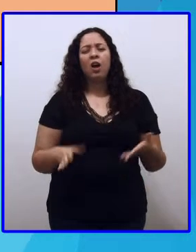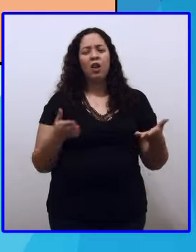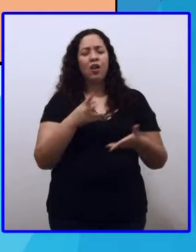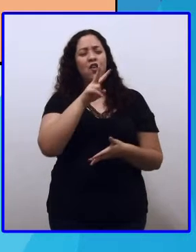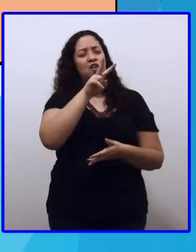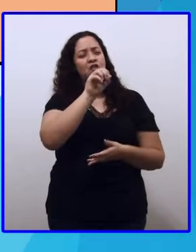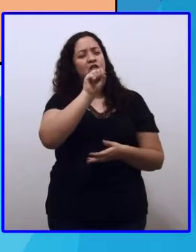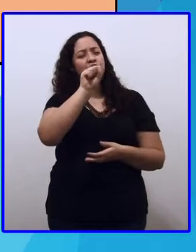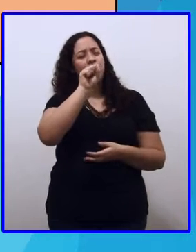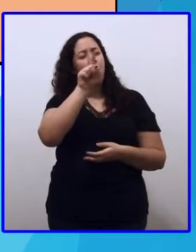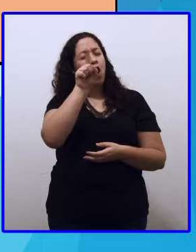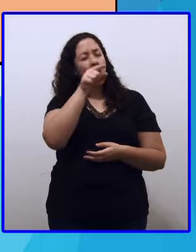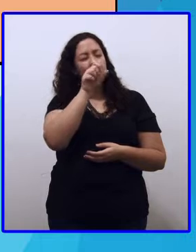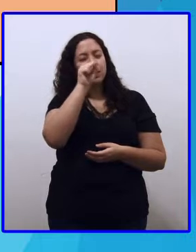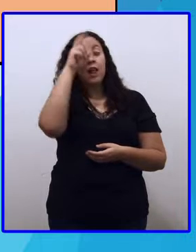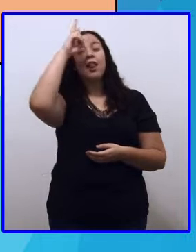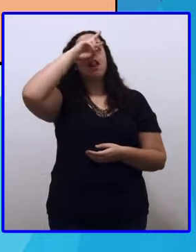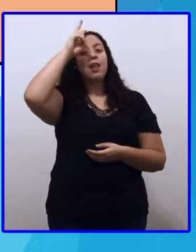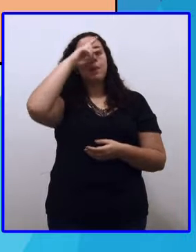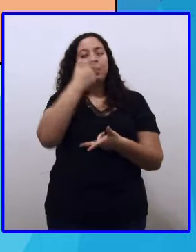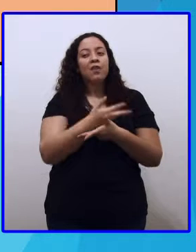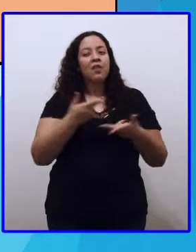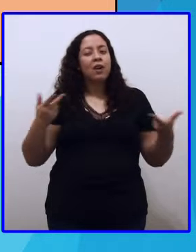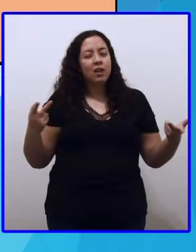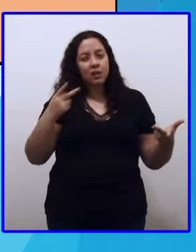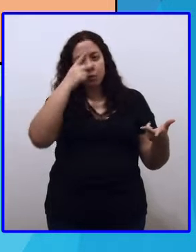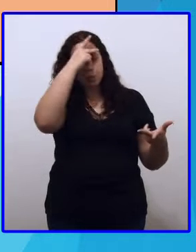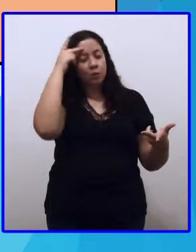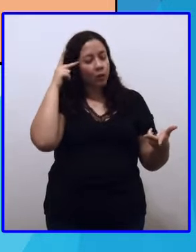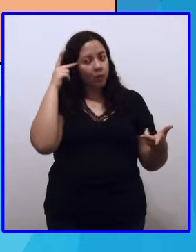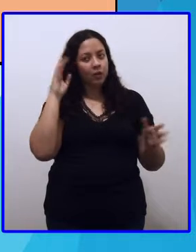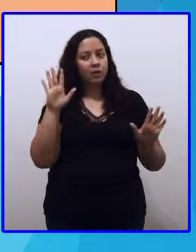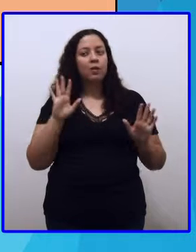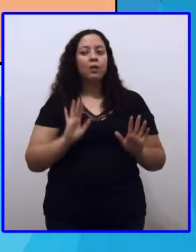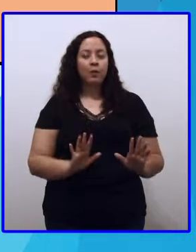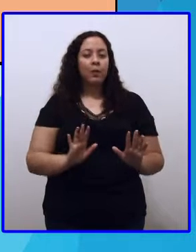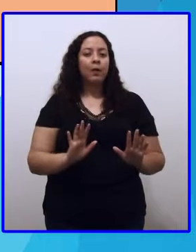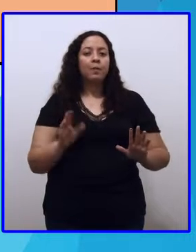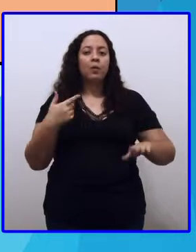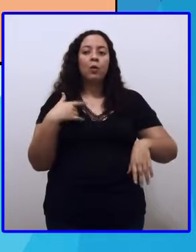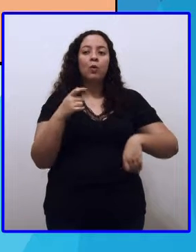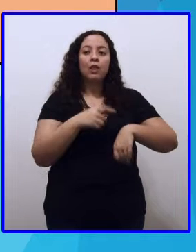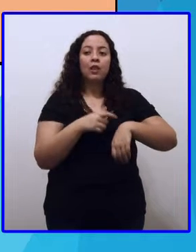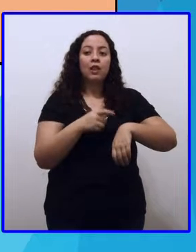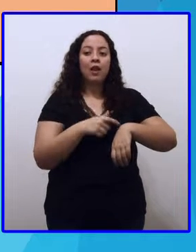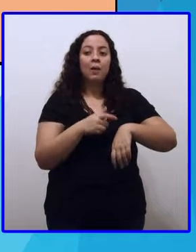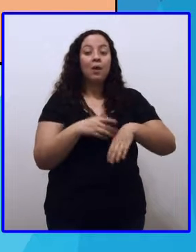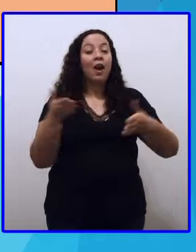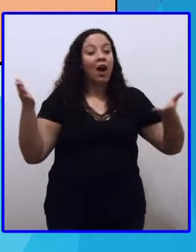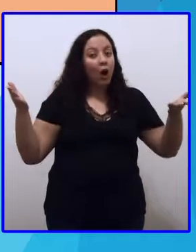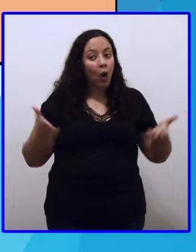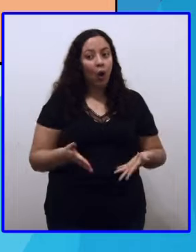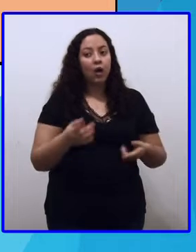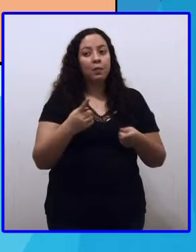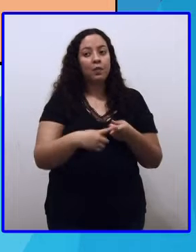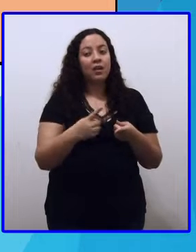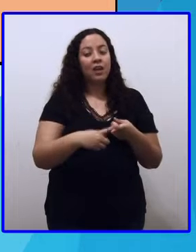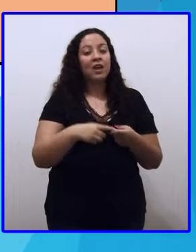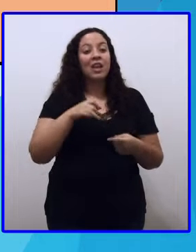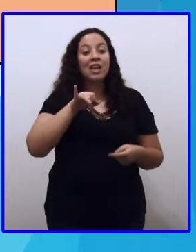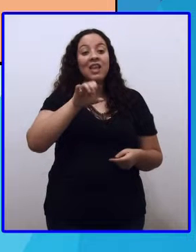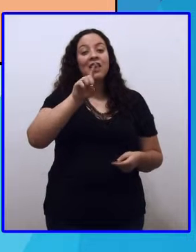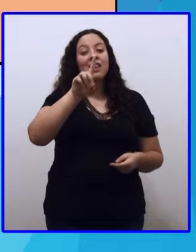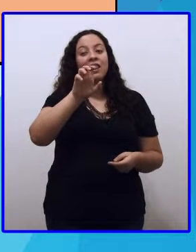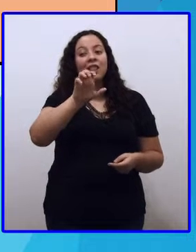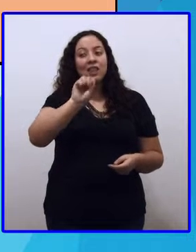será o tempo? O tempo é o presente. Está acontecendo agora, né? E a pessoa?